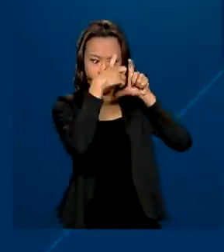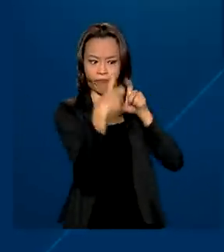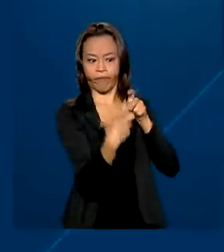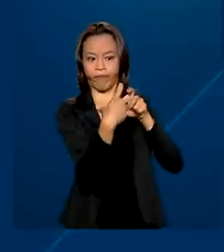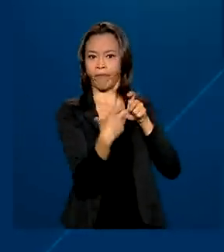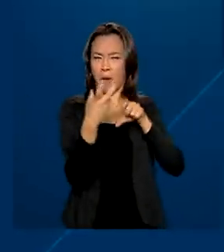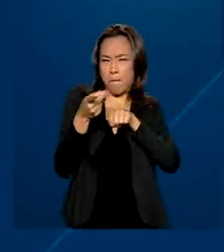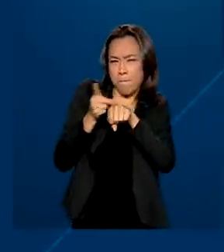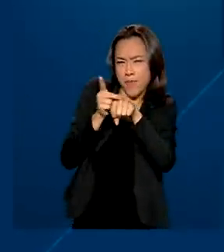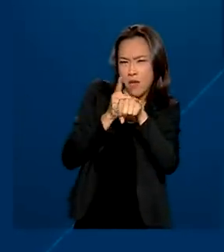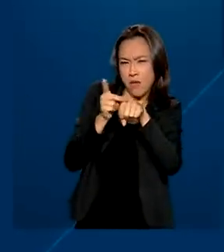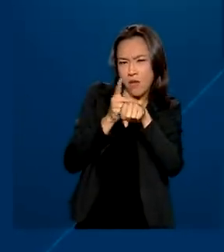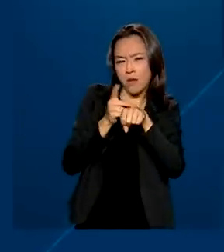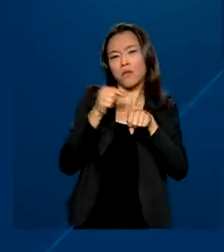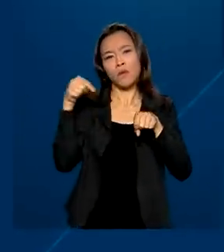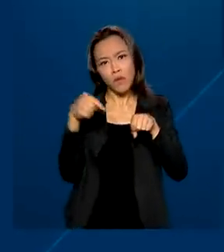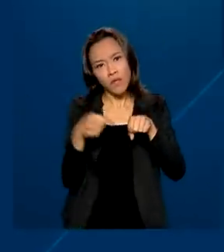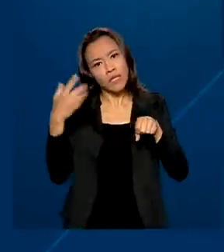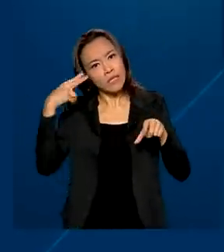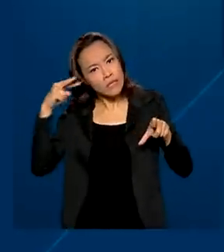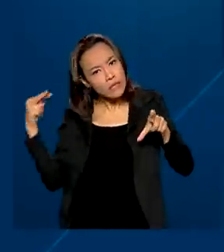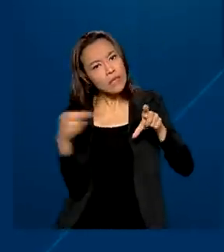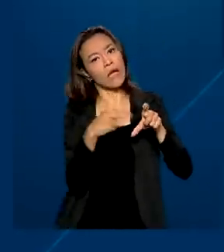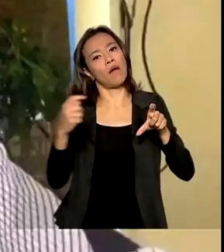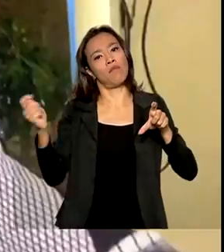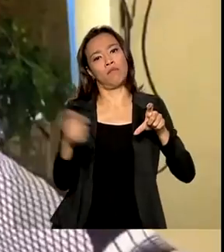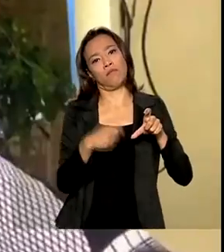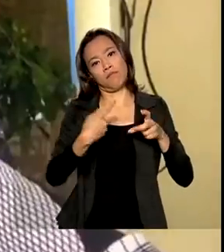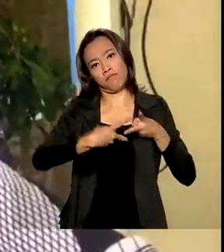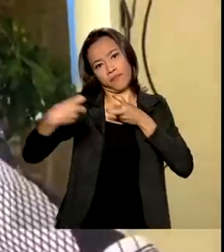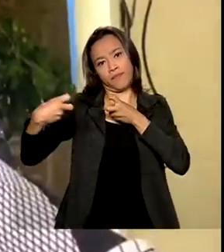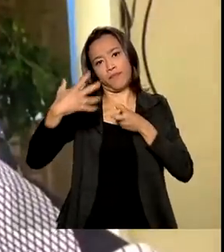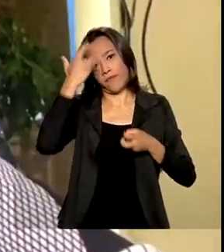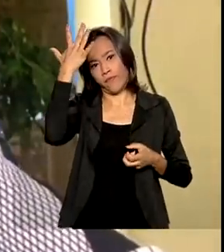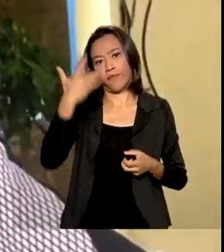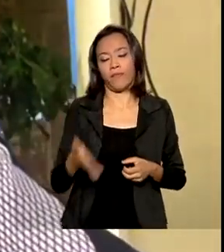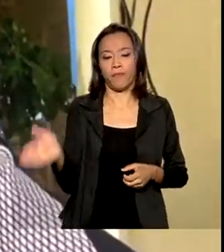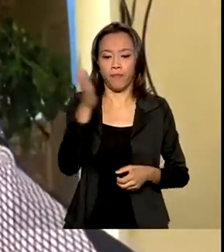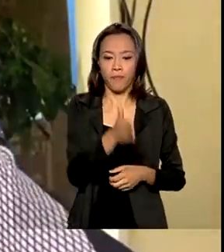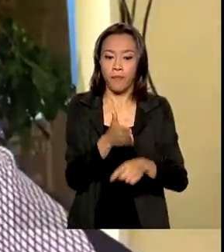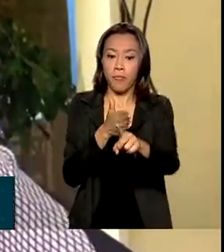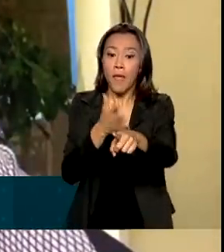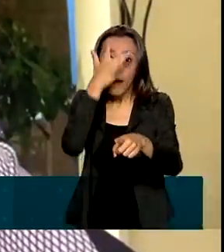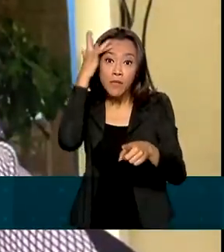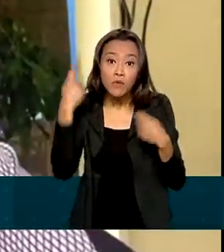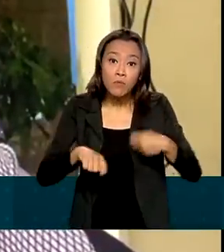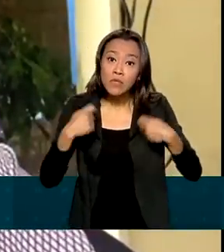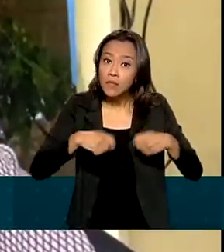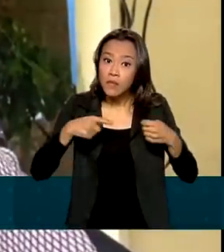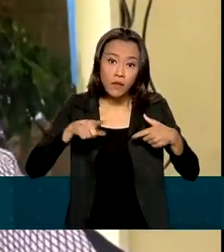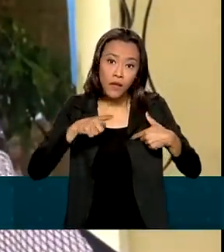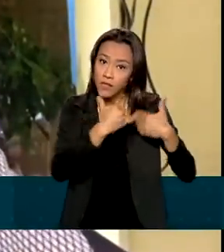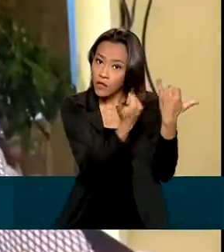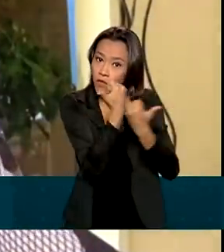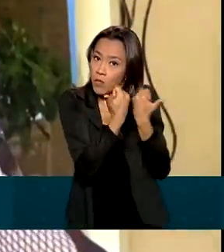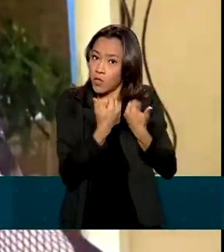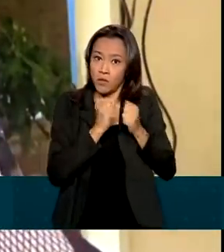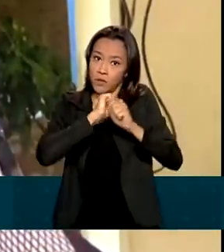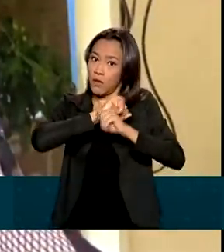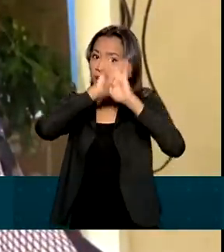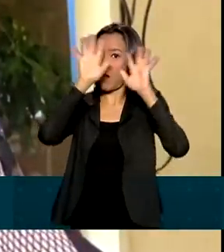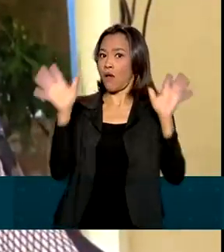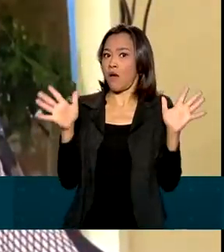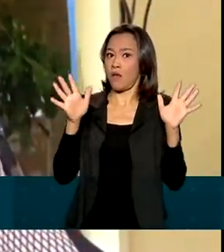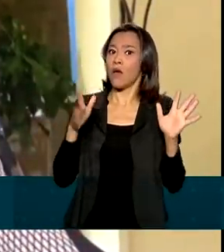em negrito e em cor contrastante com o fundo do rótulo. O consumidor precisa ter essa informação de uma maneira muito clara para que ele